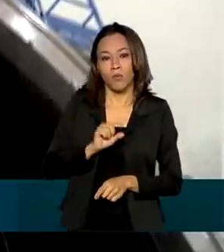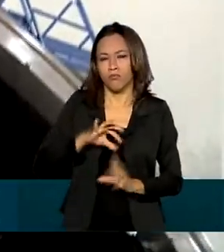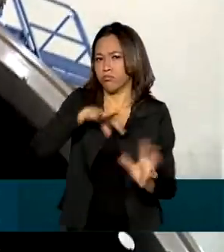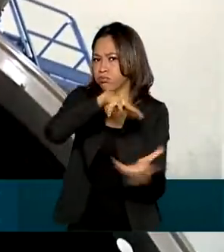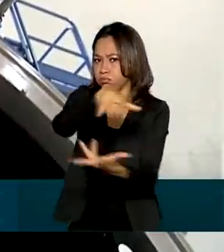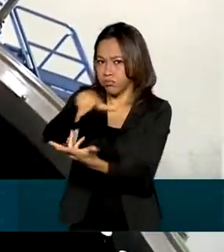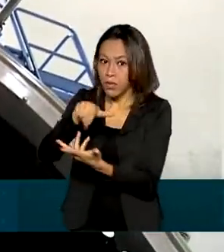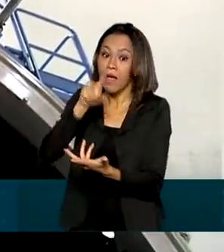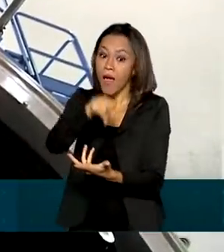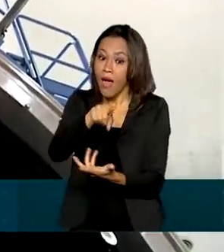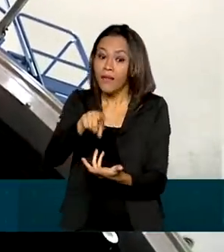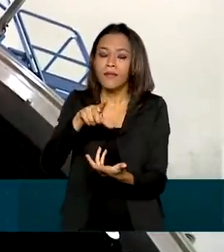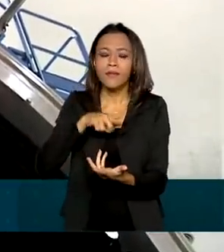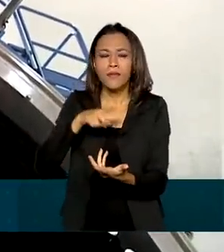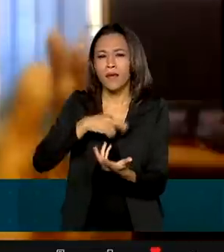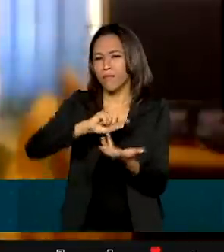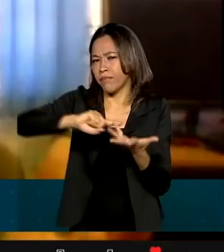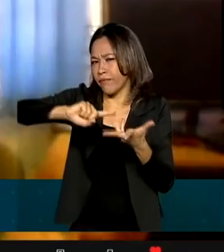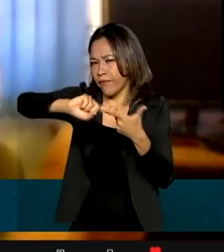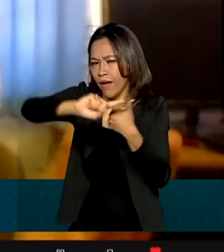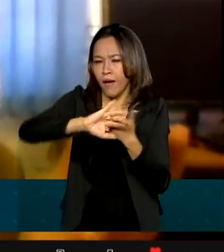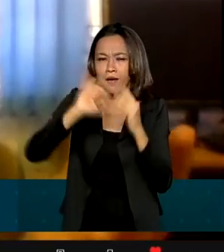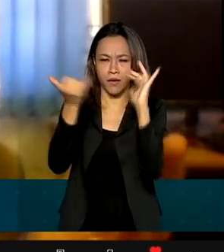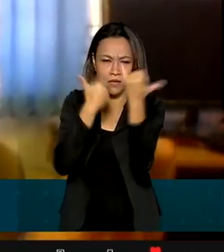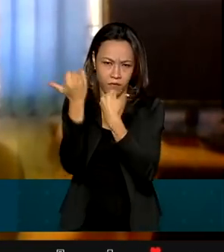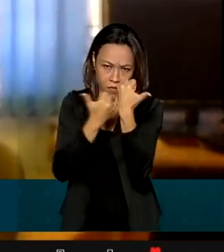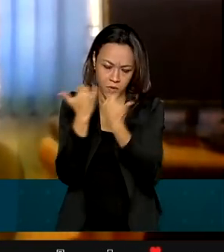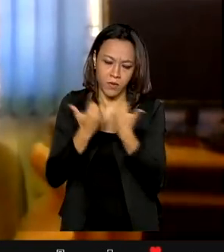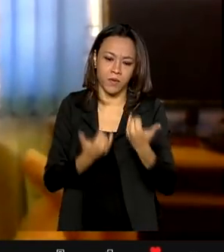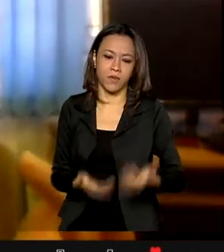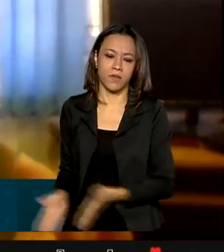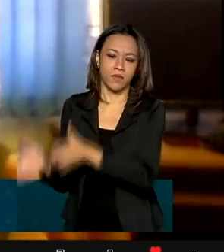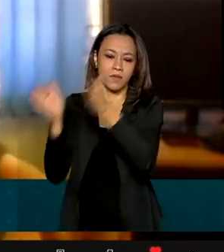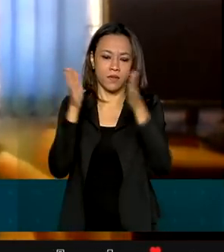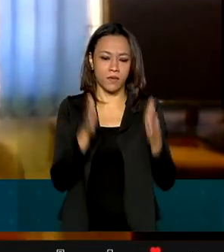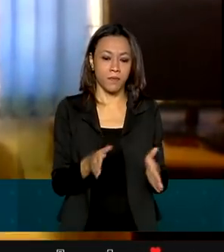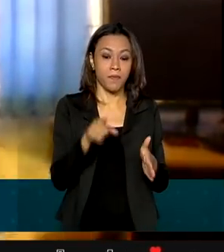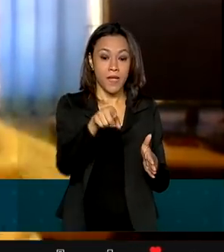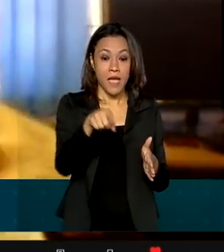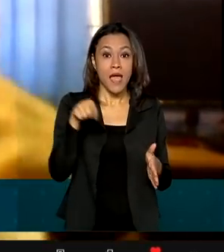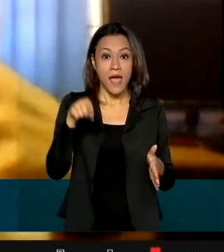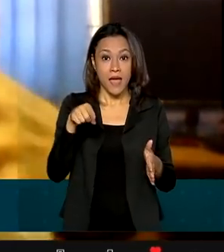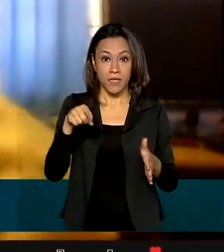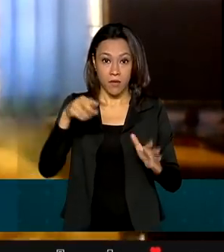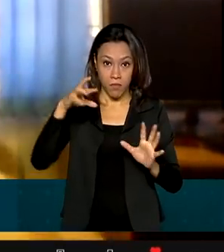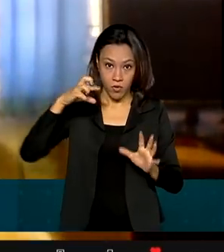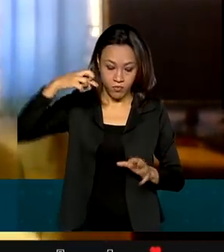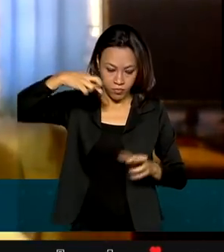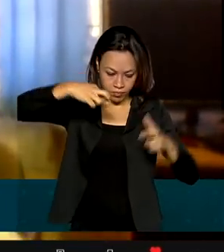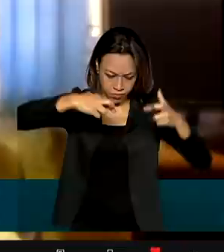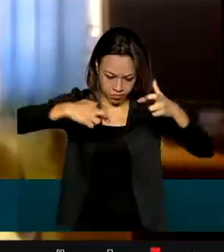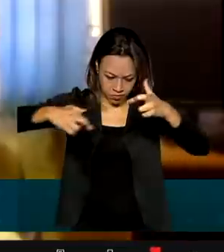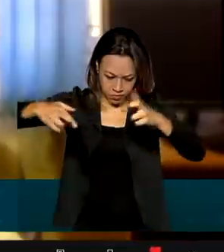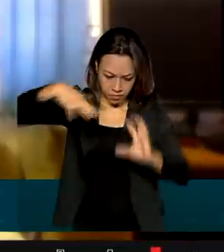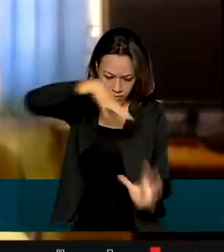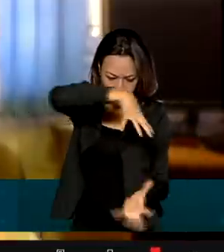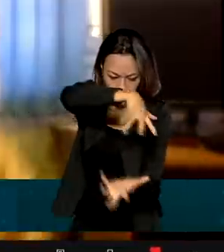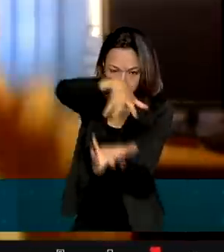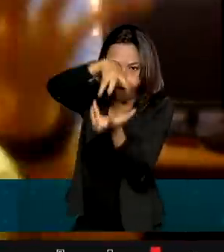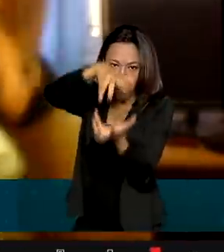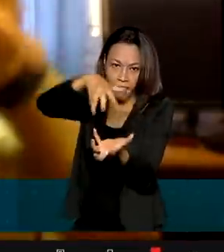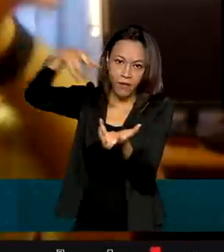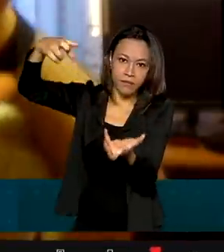poderá ter múltiplas funções. Essa plataforma pode apontar para a Terra, que é para fazer o imaginamento da Terra,